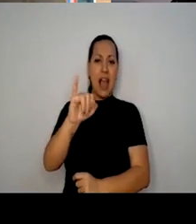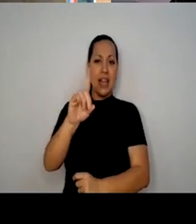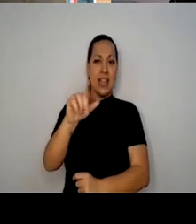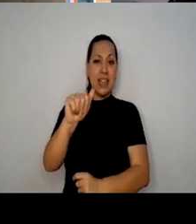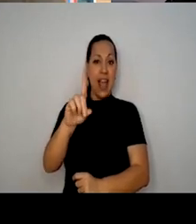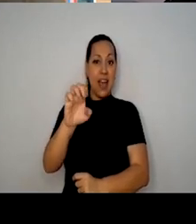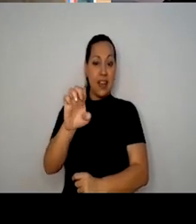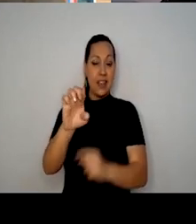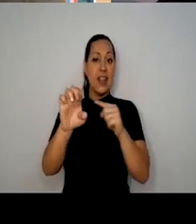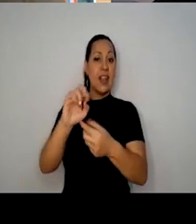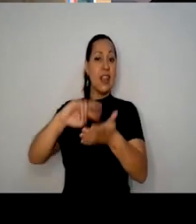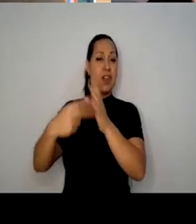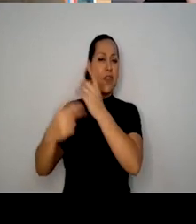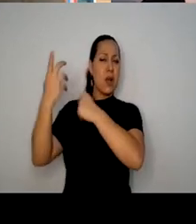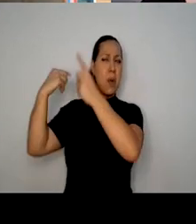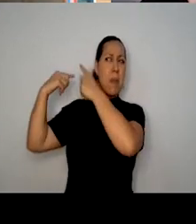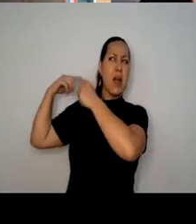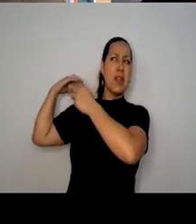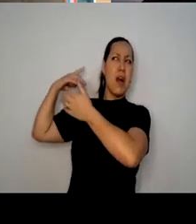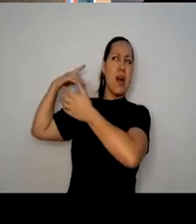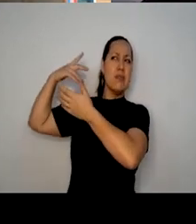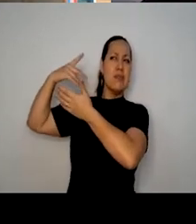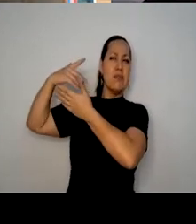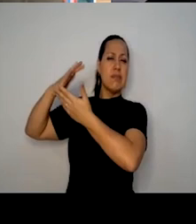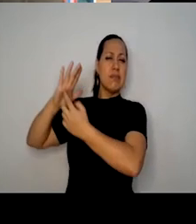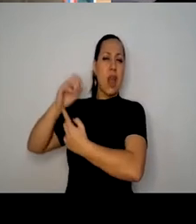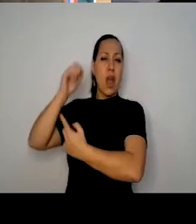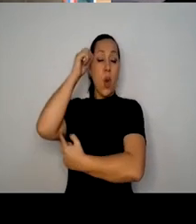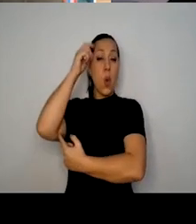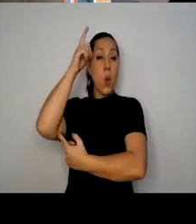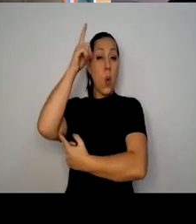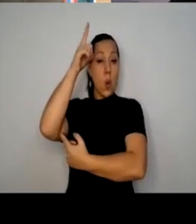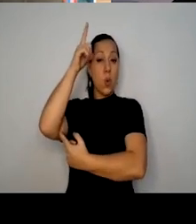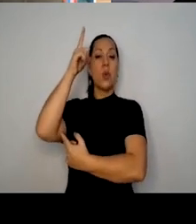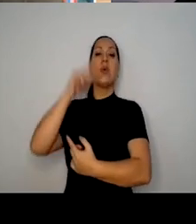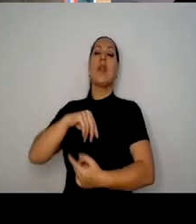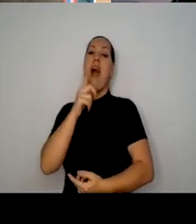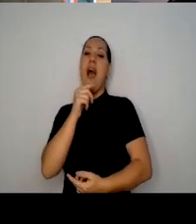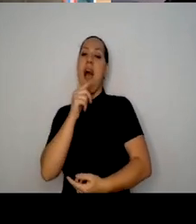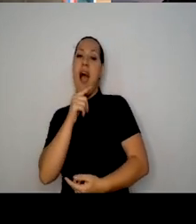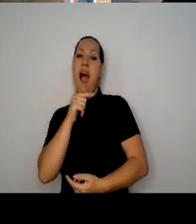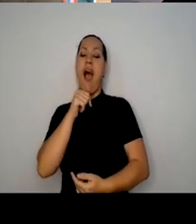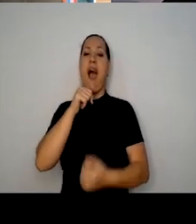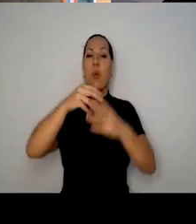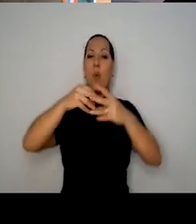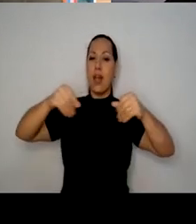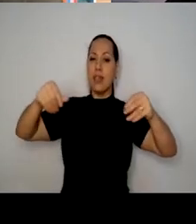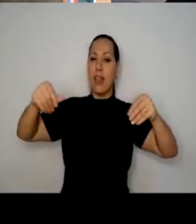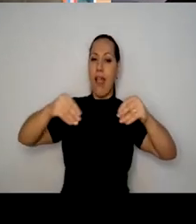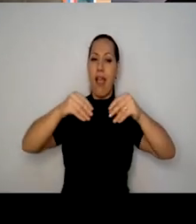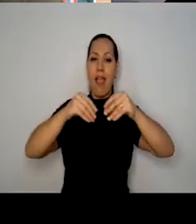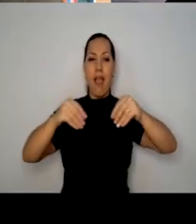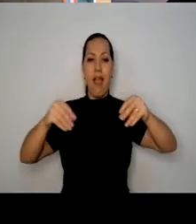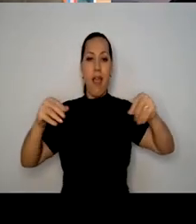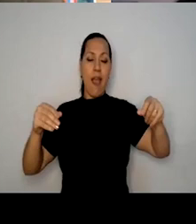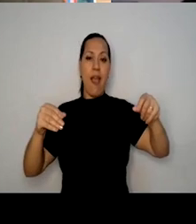antepassados, mas os nossos ancestrais mais velhos, que é a água, que é a terra, que são